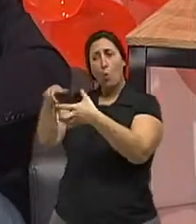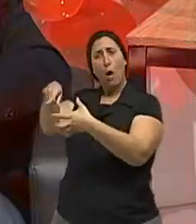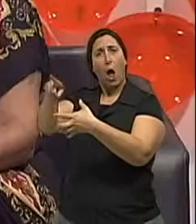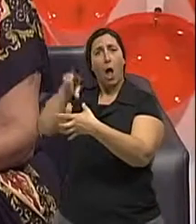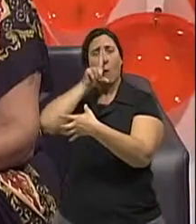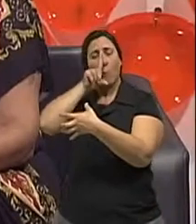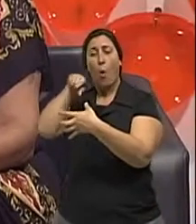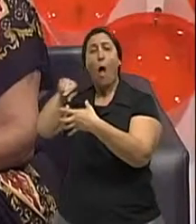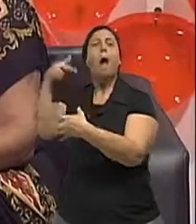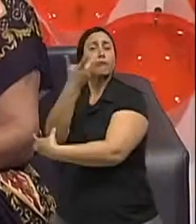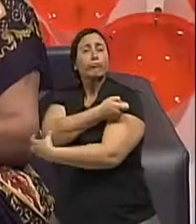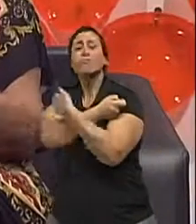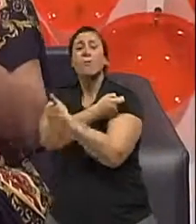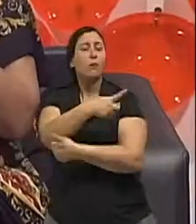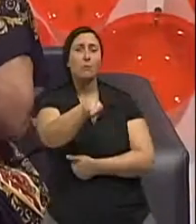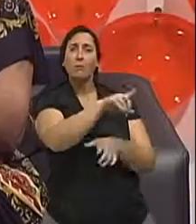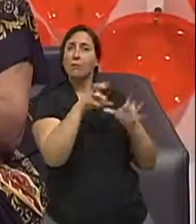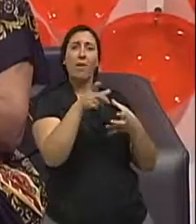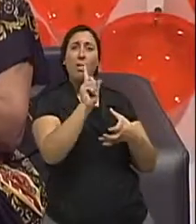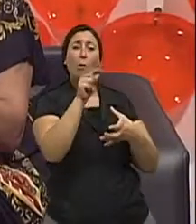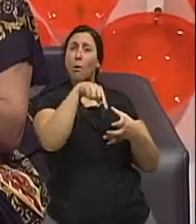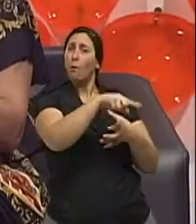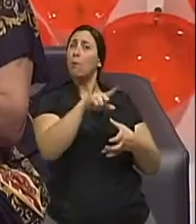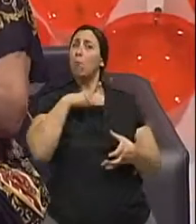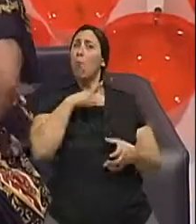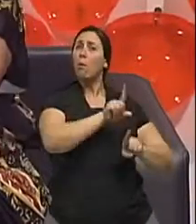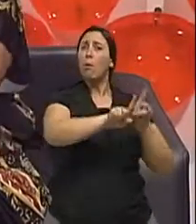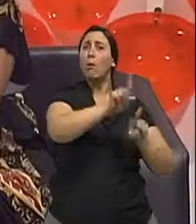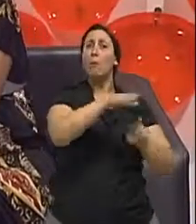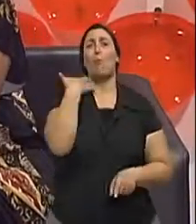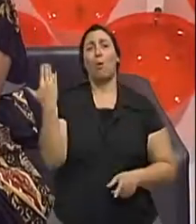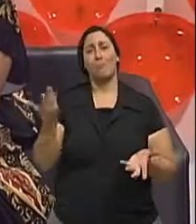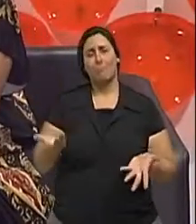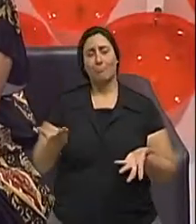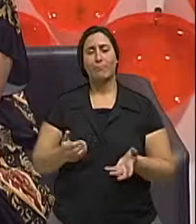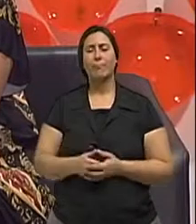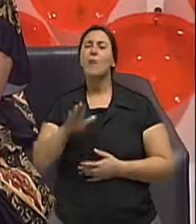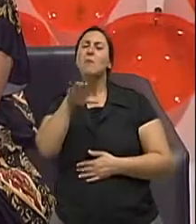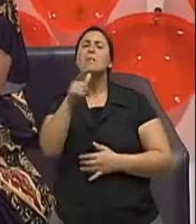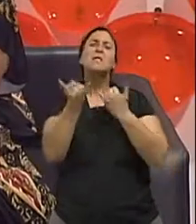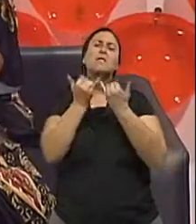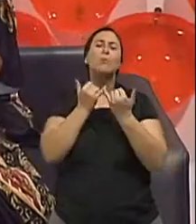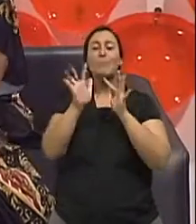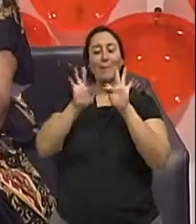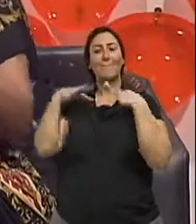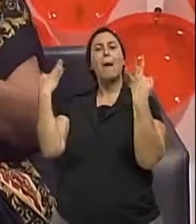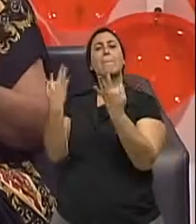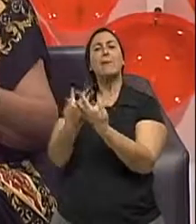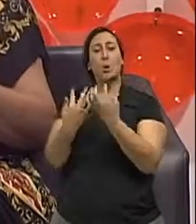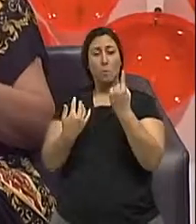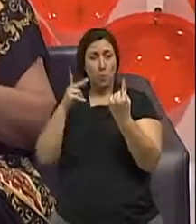E me diga o seguinte, a incidência de contágio, um familiar pegou a gripe, a incidência de